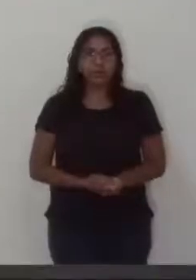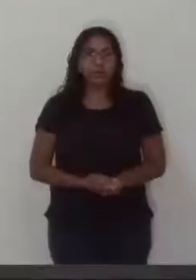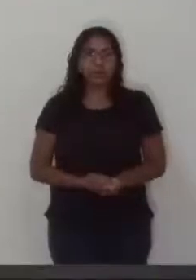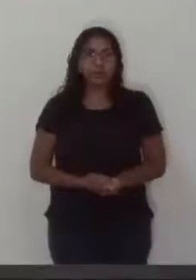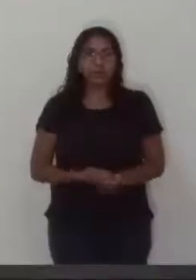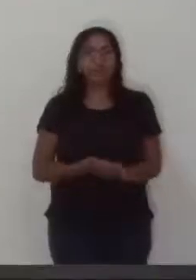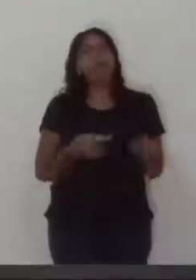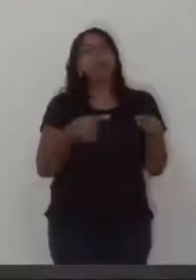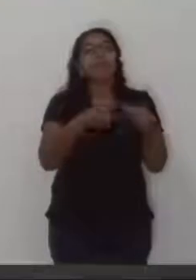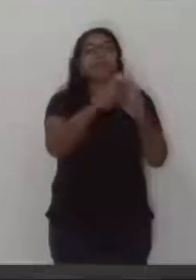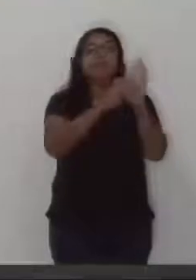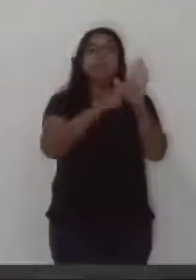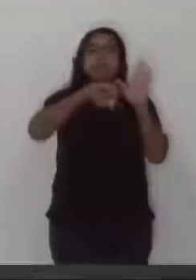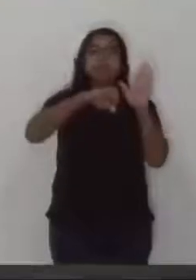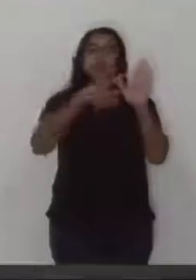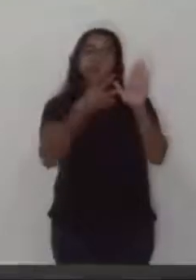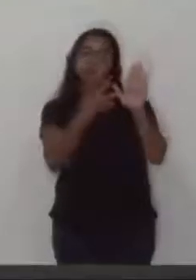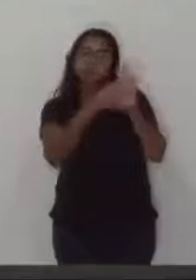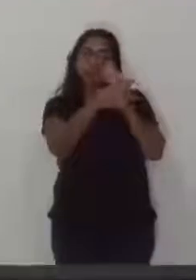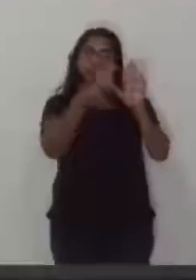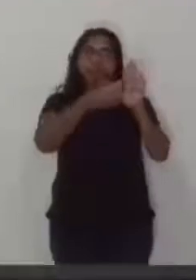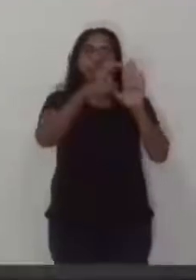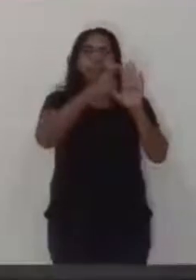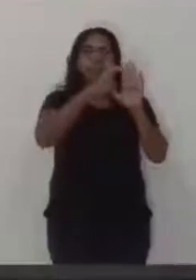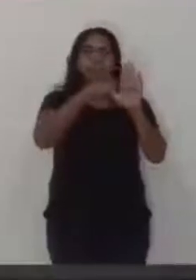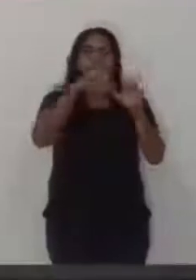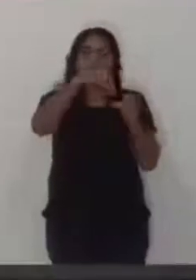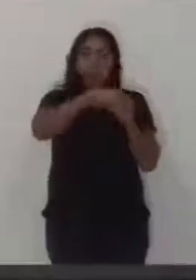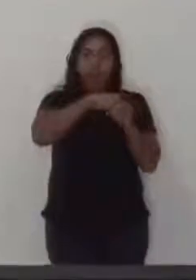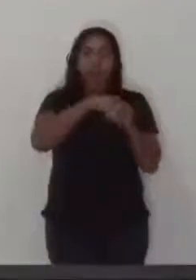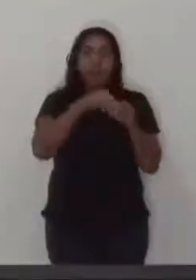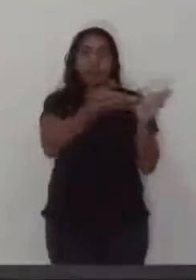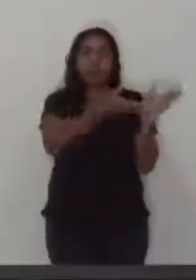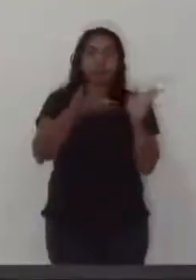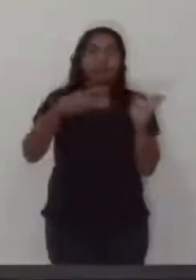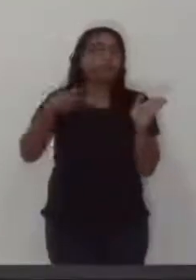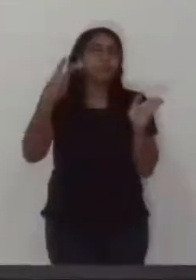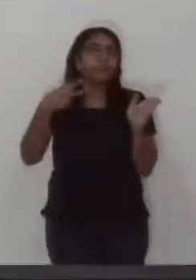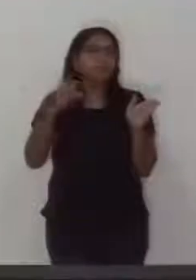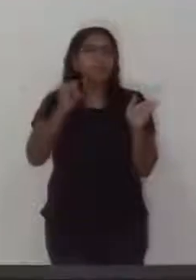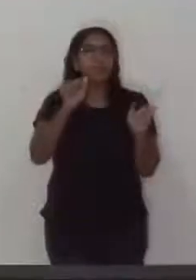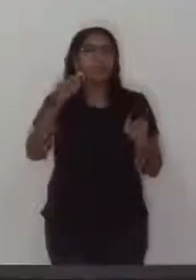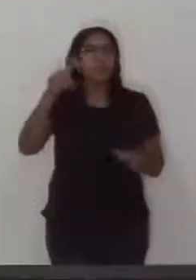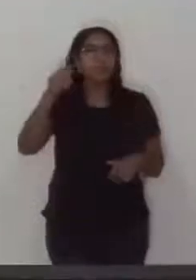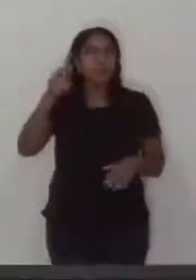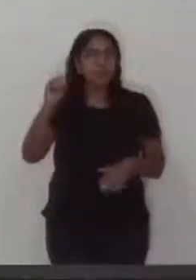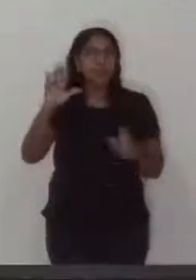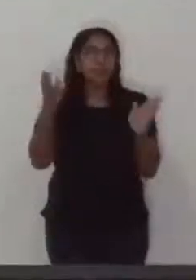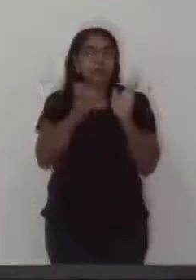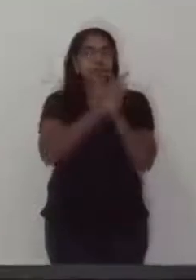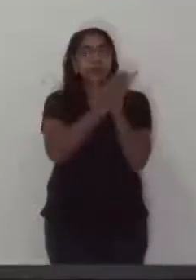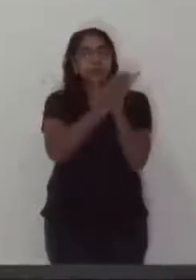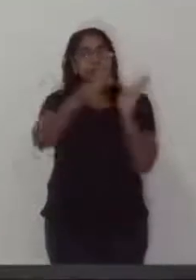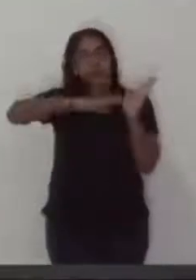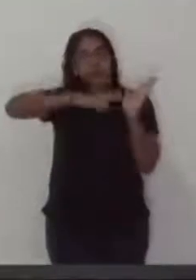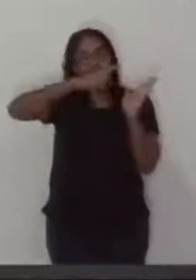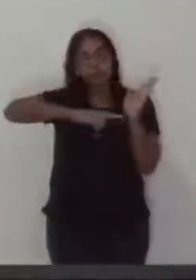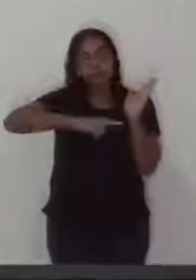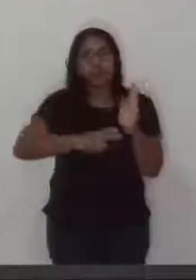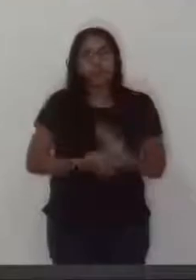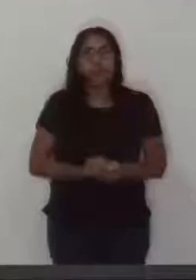De acordo com o artigo 94, parágrafo 2º do Regimento Interno, franquia, a palavra ao vereador Sandro Rebeca para proceder à leitura de um texto bíblico.